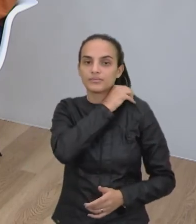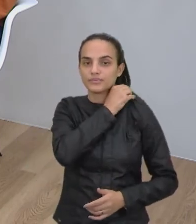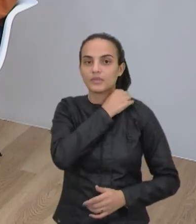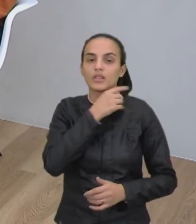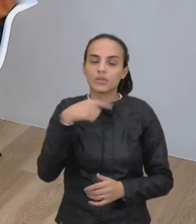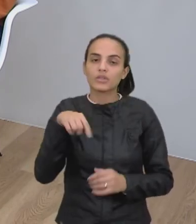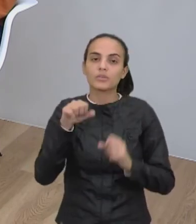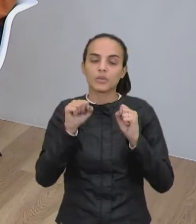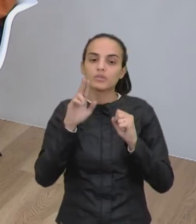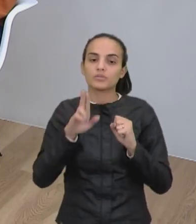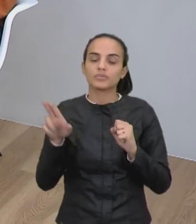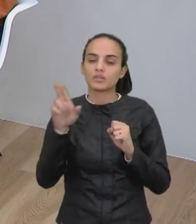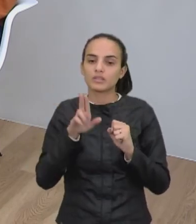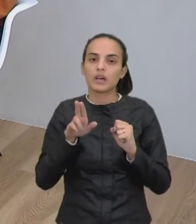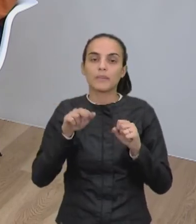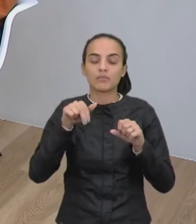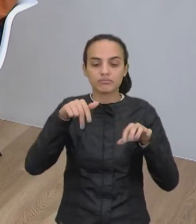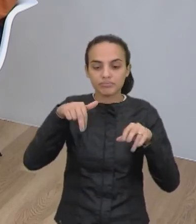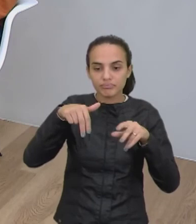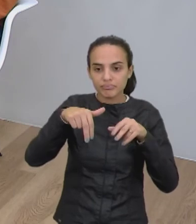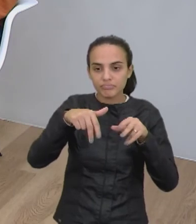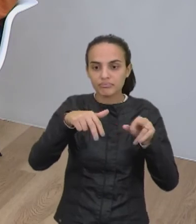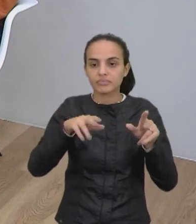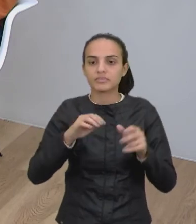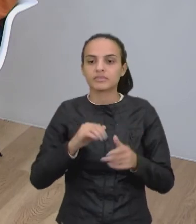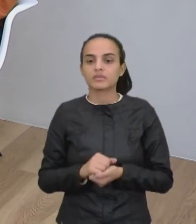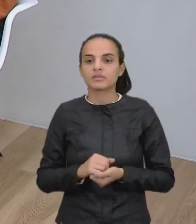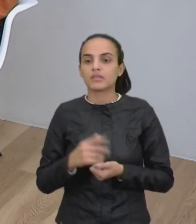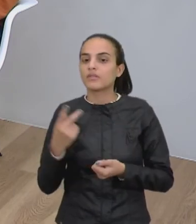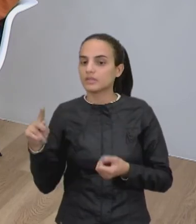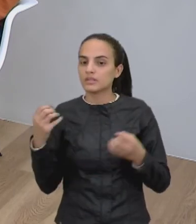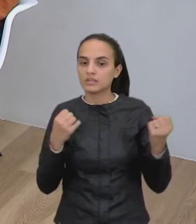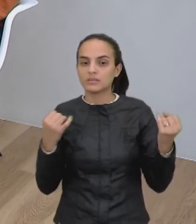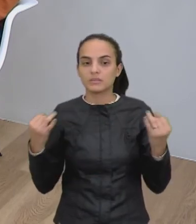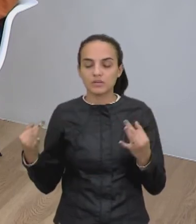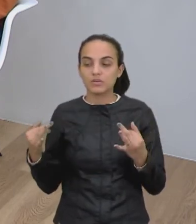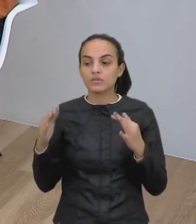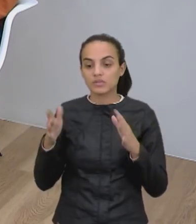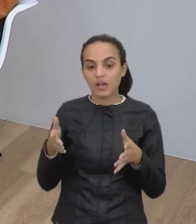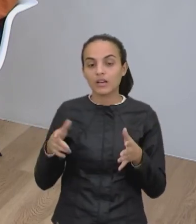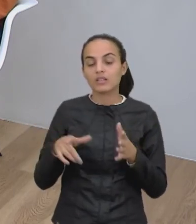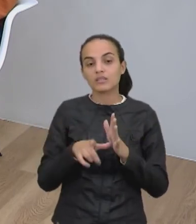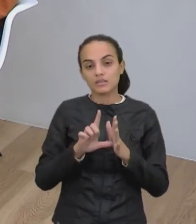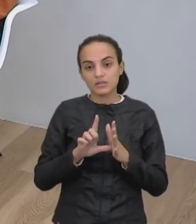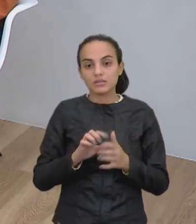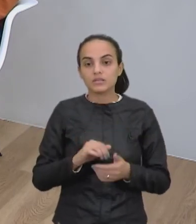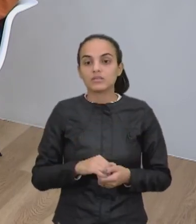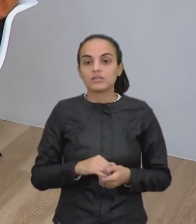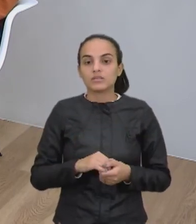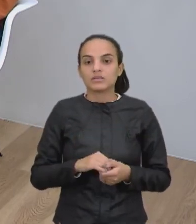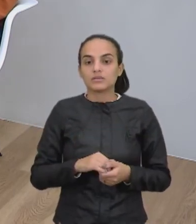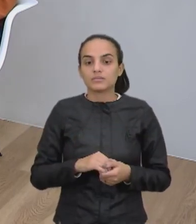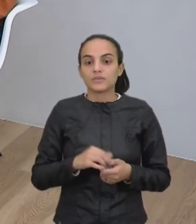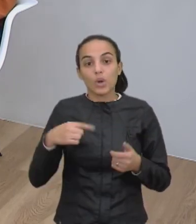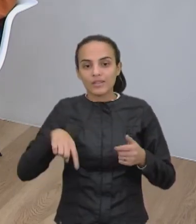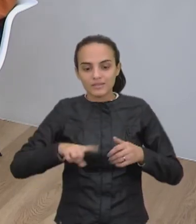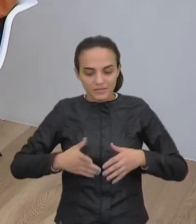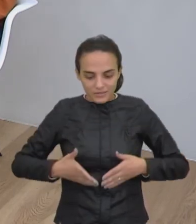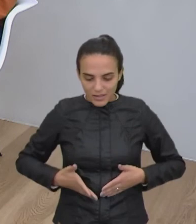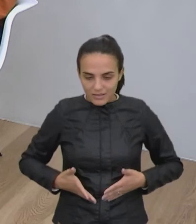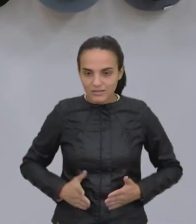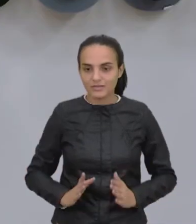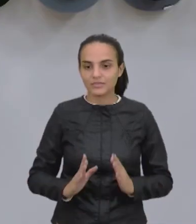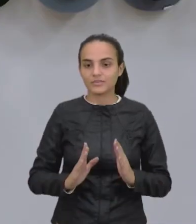utilizamos para nos locomover. O fato de você, que nem você comentou anteriormente, mais cedo. O fato de nós nascermos,